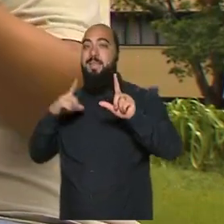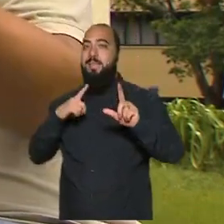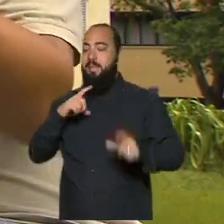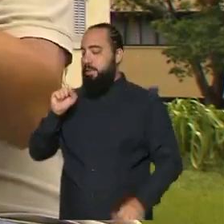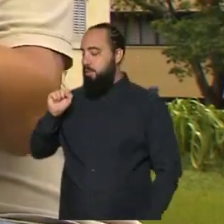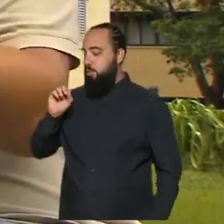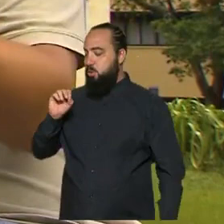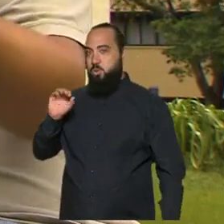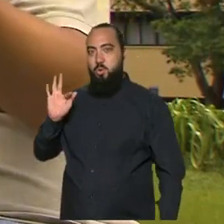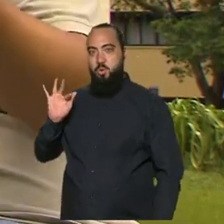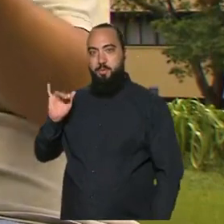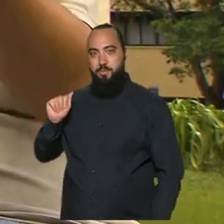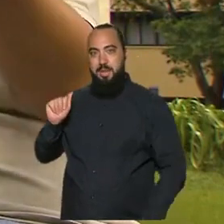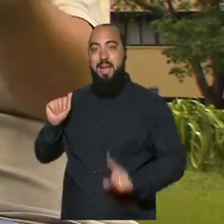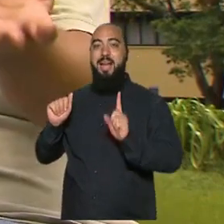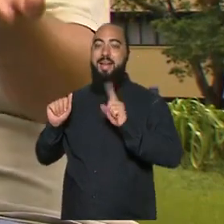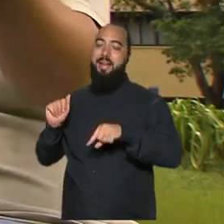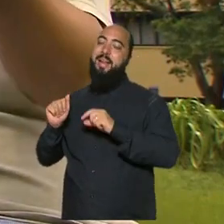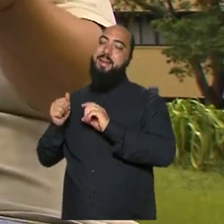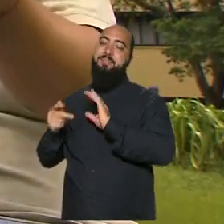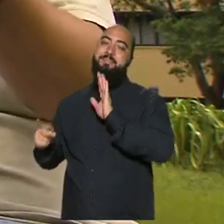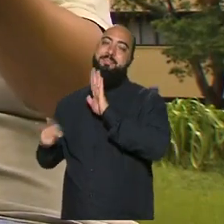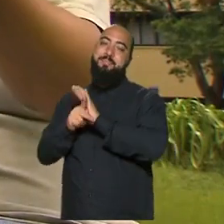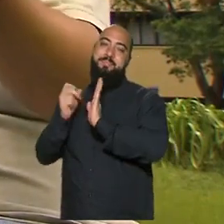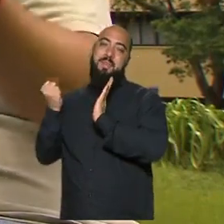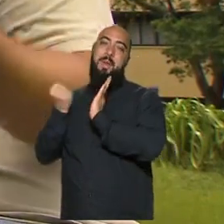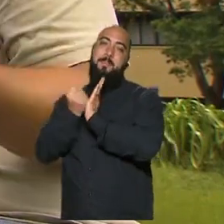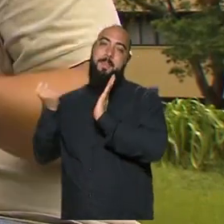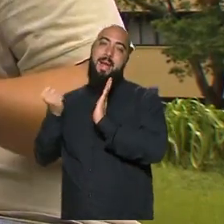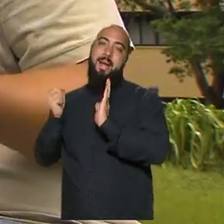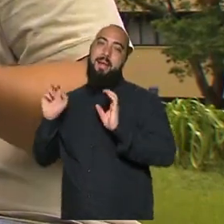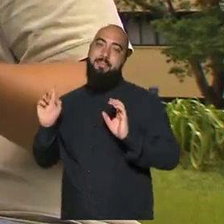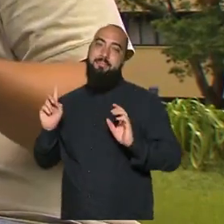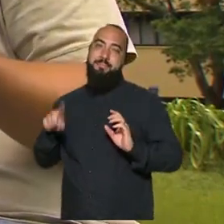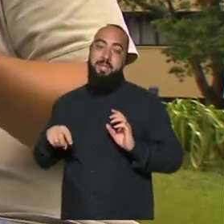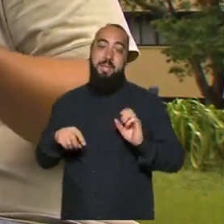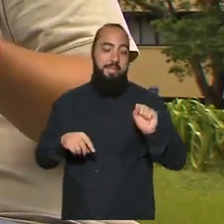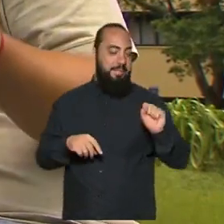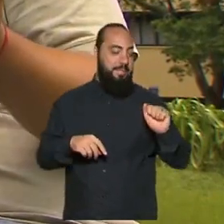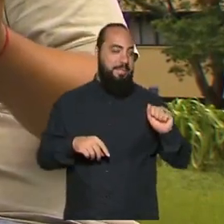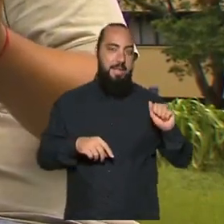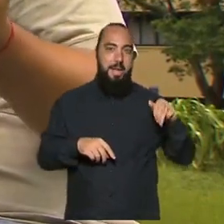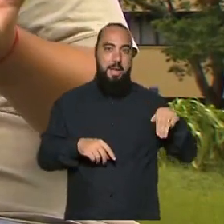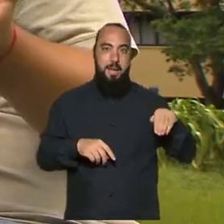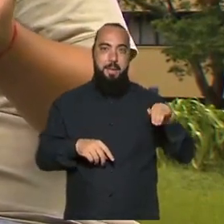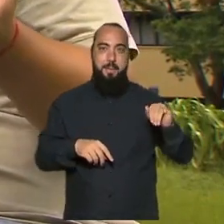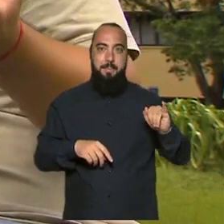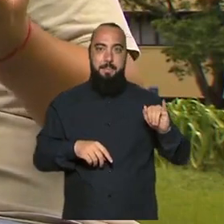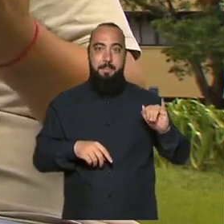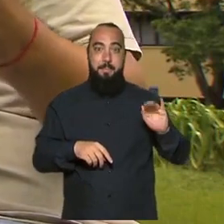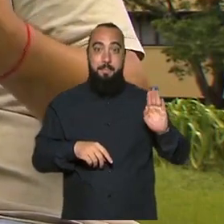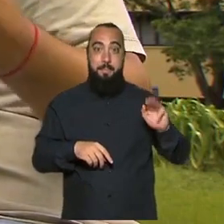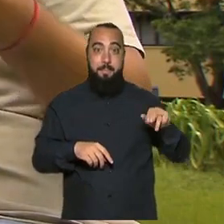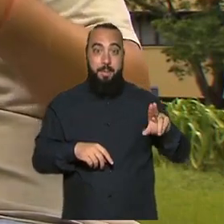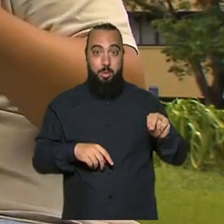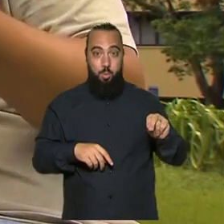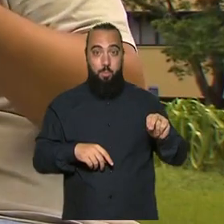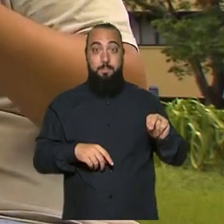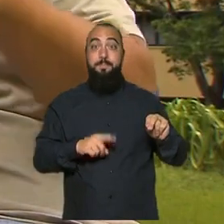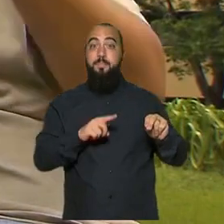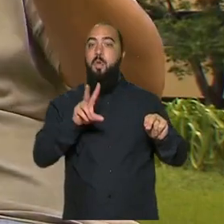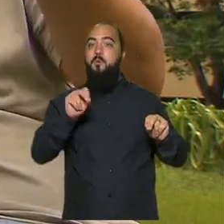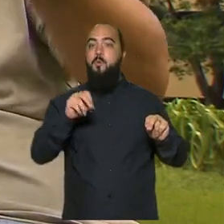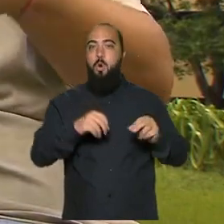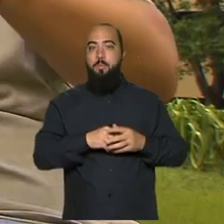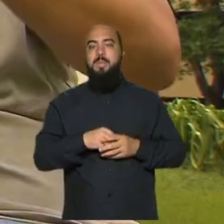que o nome é muito característico da Cebodeireia, e o Sabino, que é o vô. Mas a gente tem outros